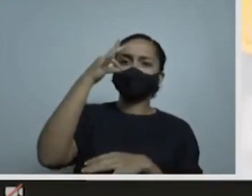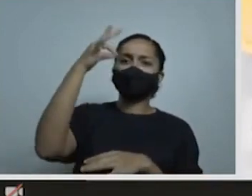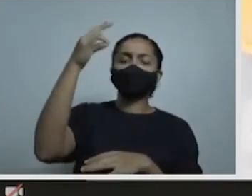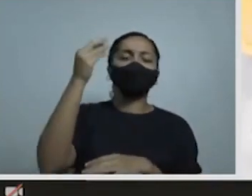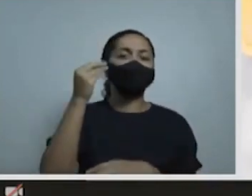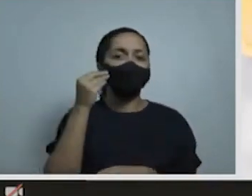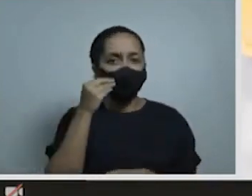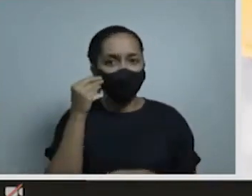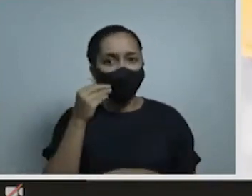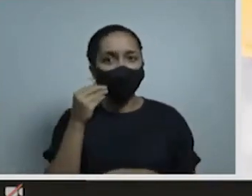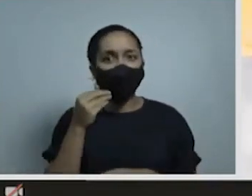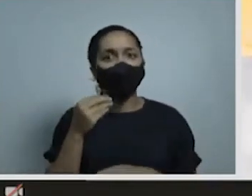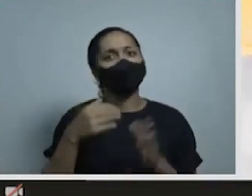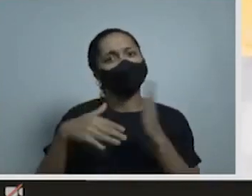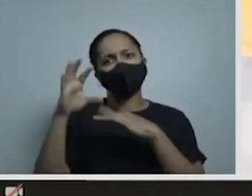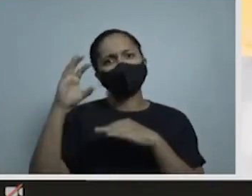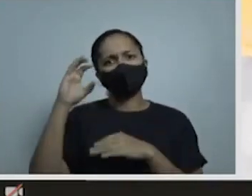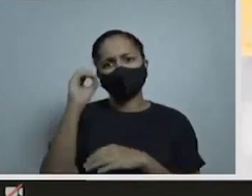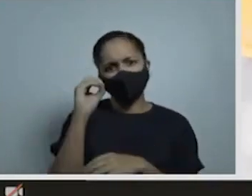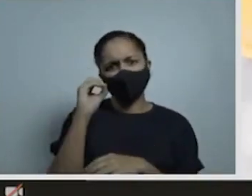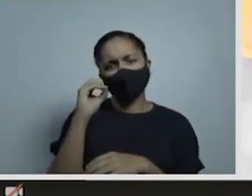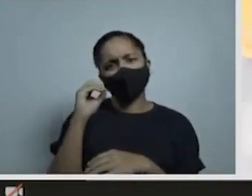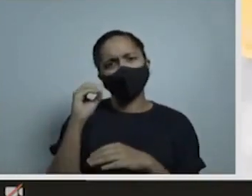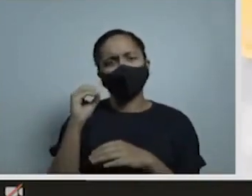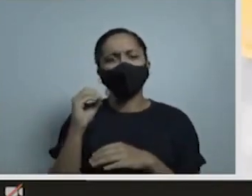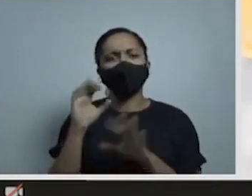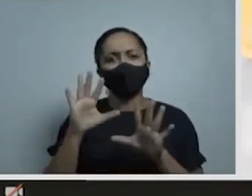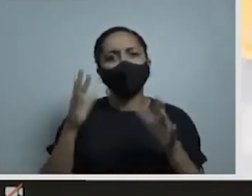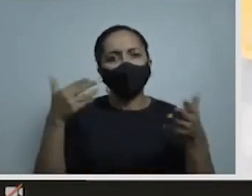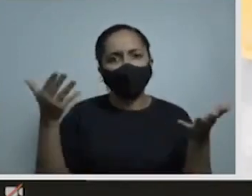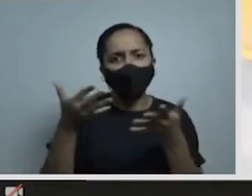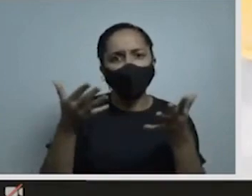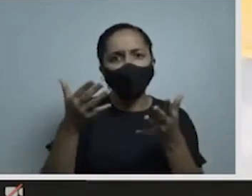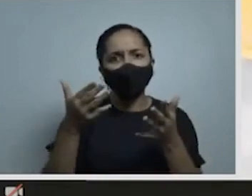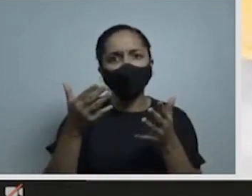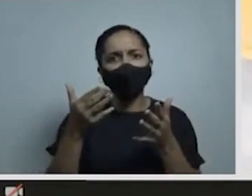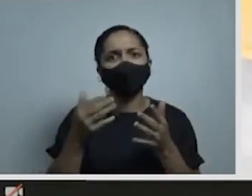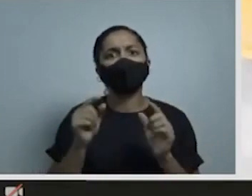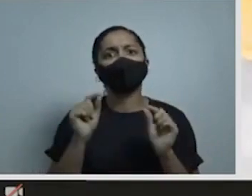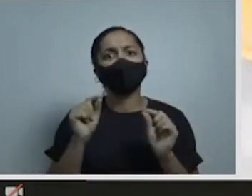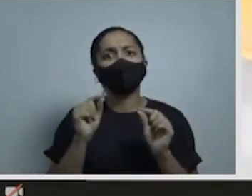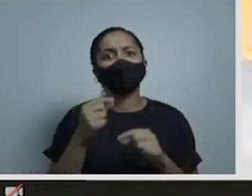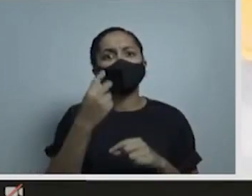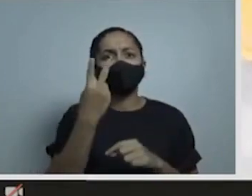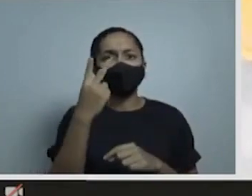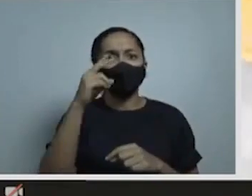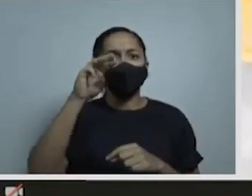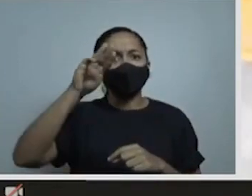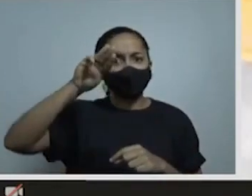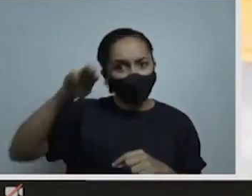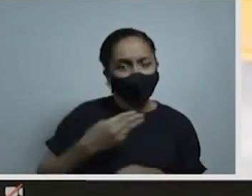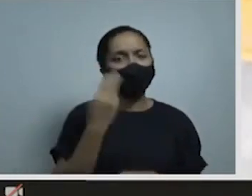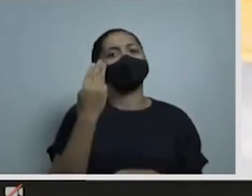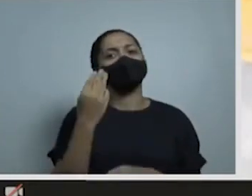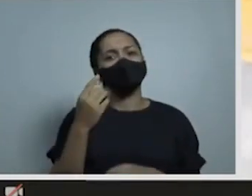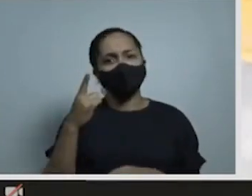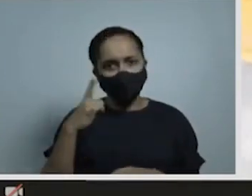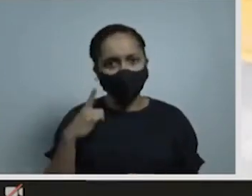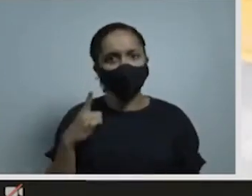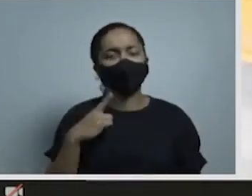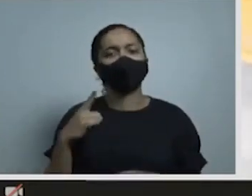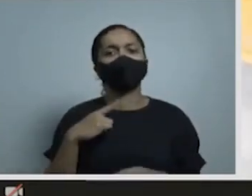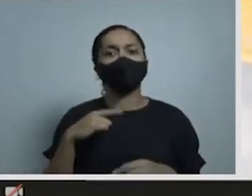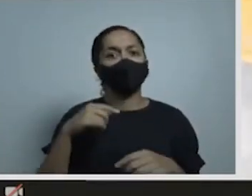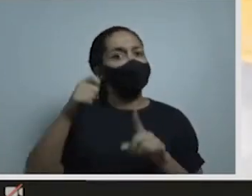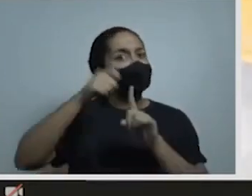para o início da pandemia. E hoje, nós estamos chegando a quase 2 milhões de testes processados por